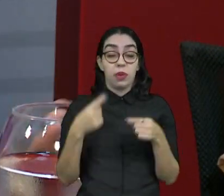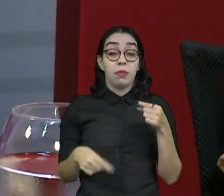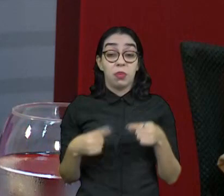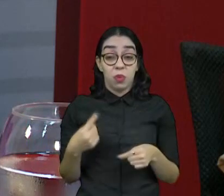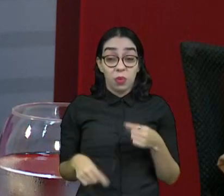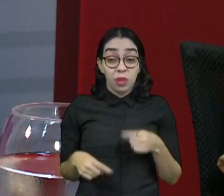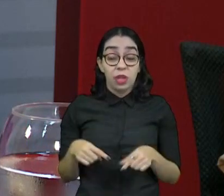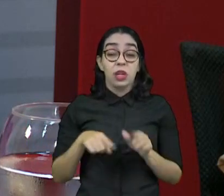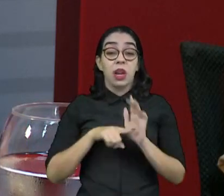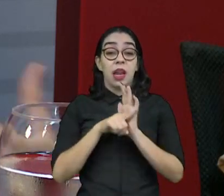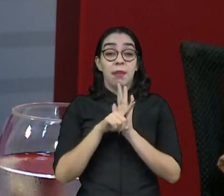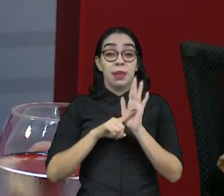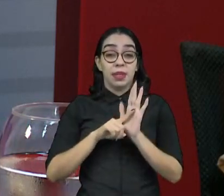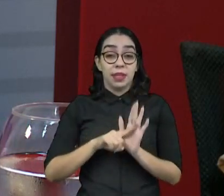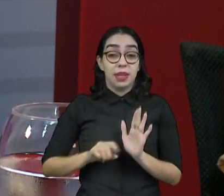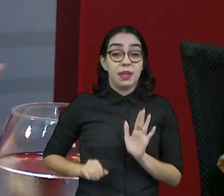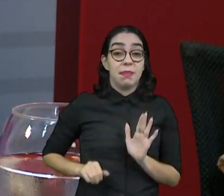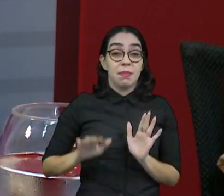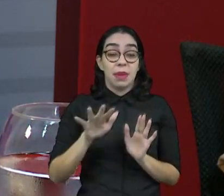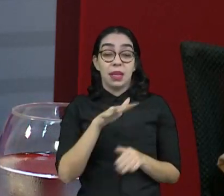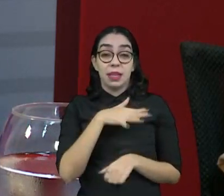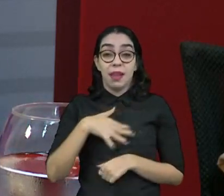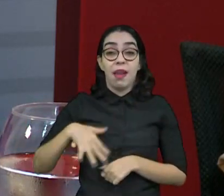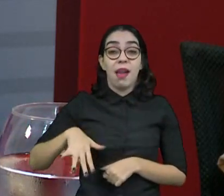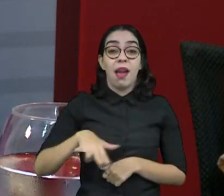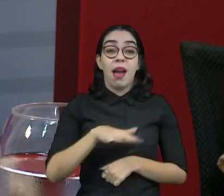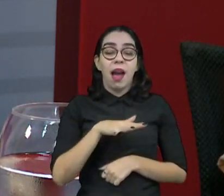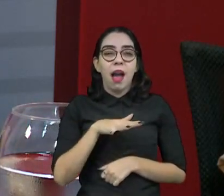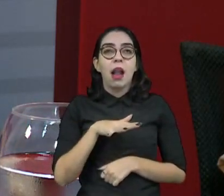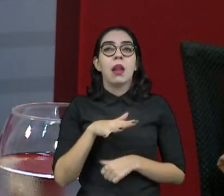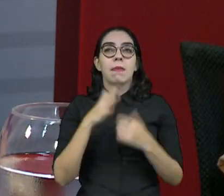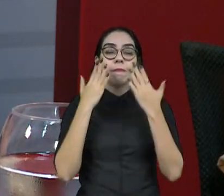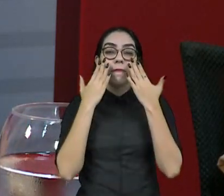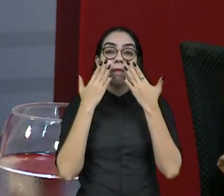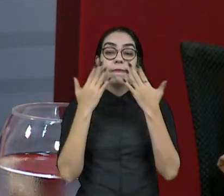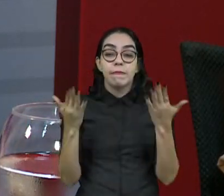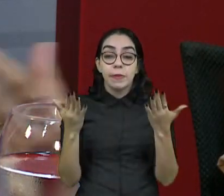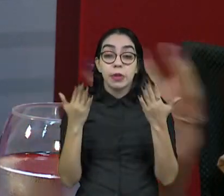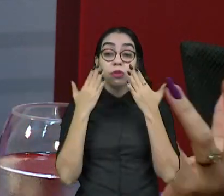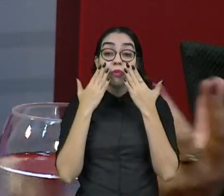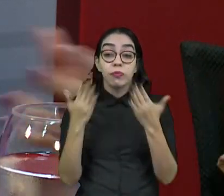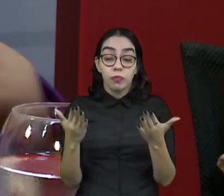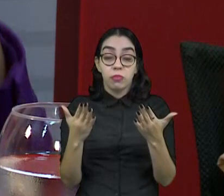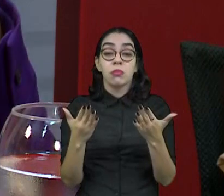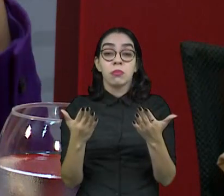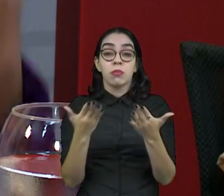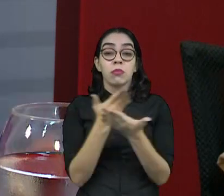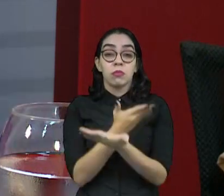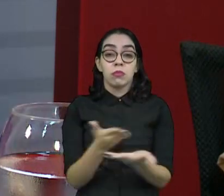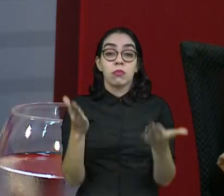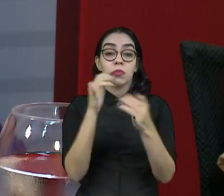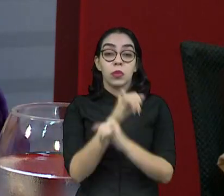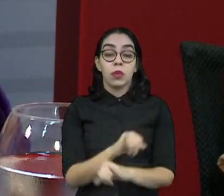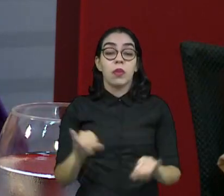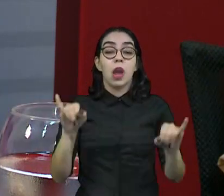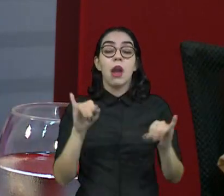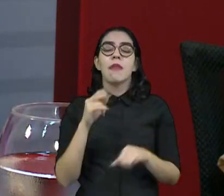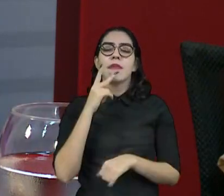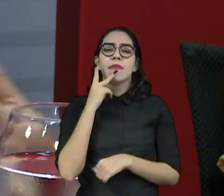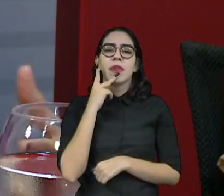pesquisas começaram a ir muito para o cenário público, para as pessoas, gerando essa cultura, como você acabou de dizer. Eu não sei